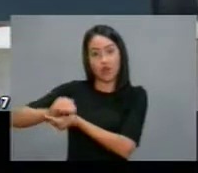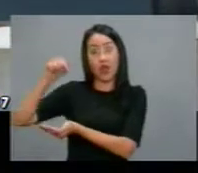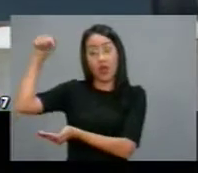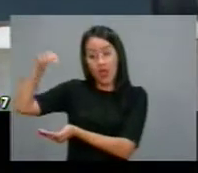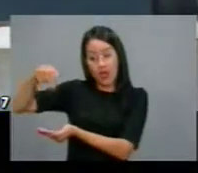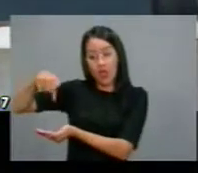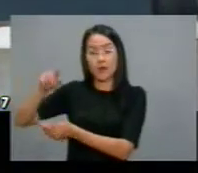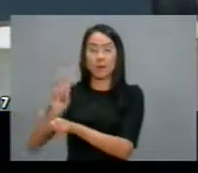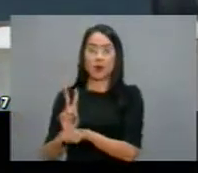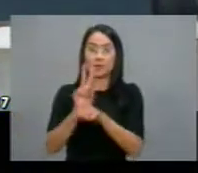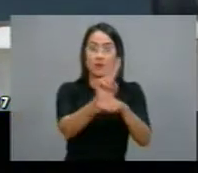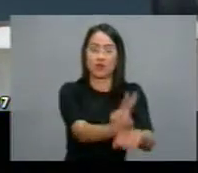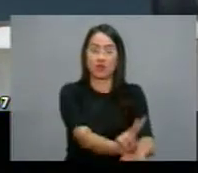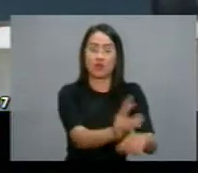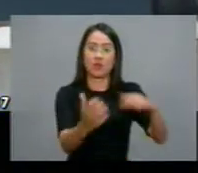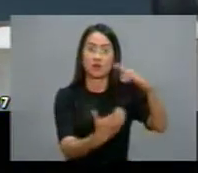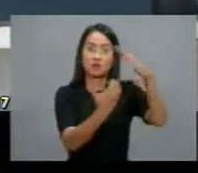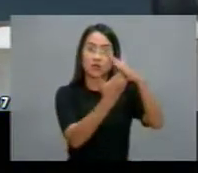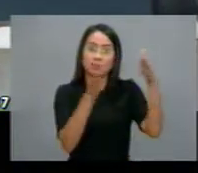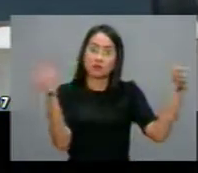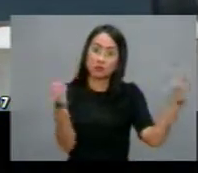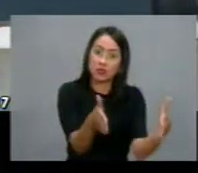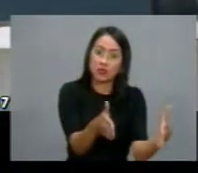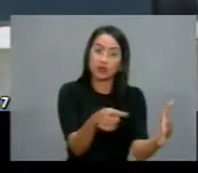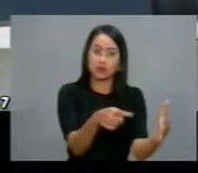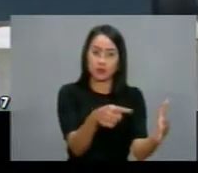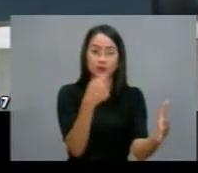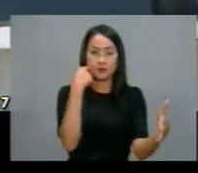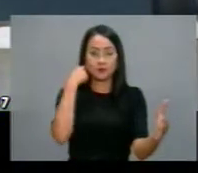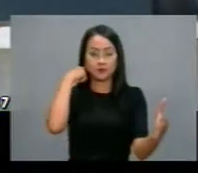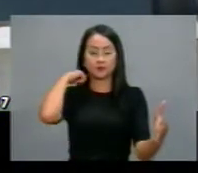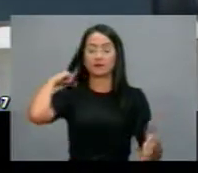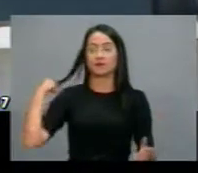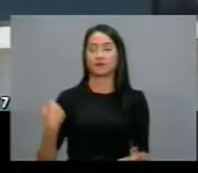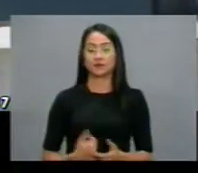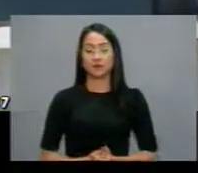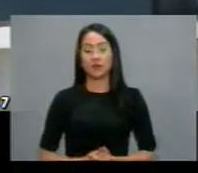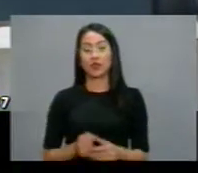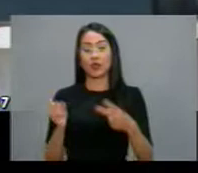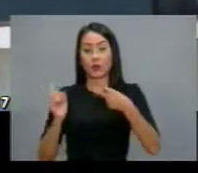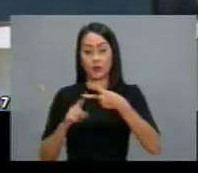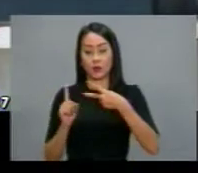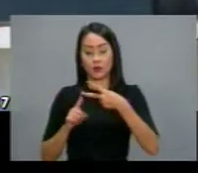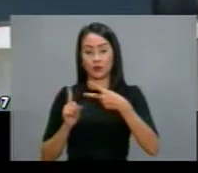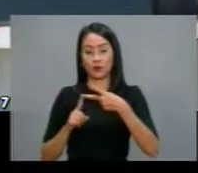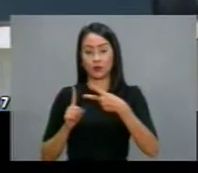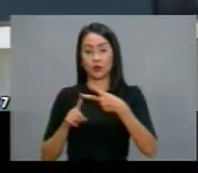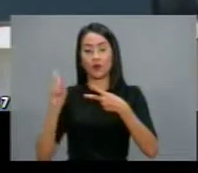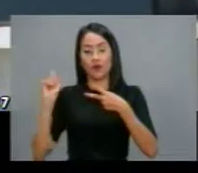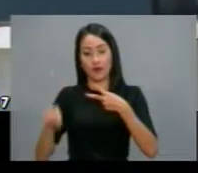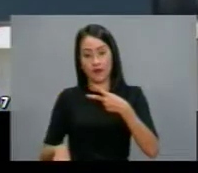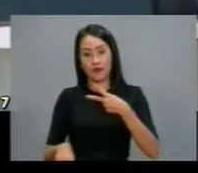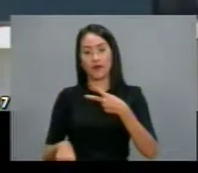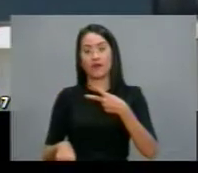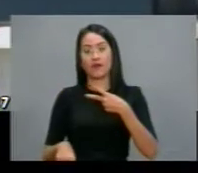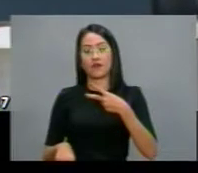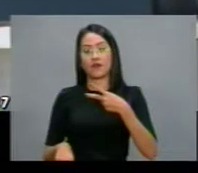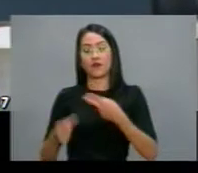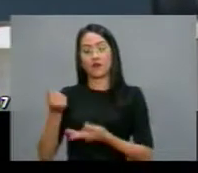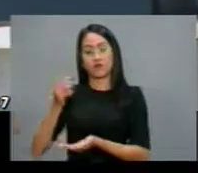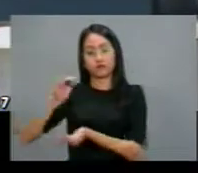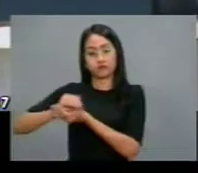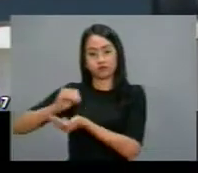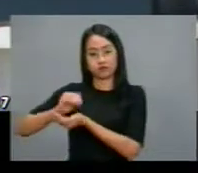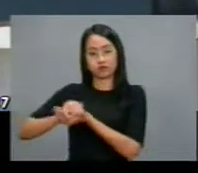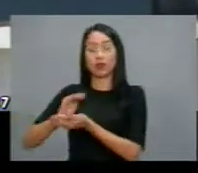Financiamento às Micros, Pequenas e Médias Empresas do Estado do Ceará e o outro é o Fundo de Desenvolvimento Industrial.